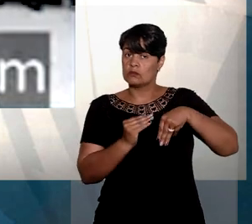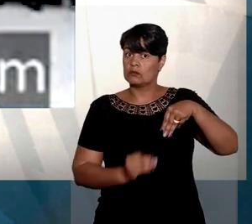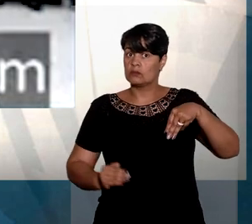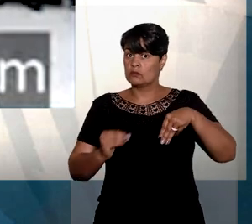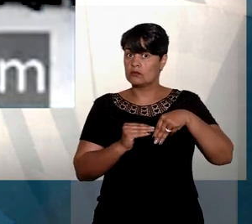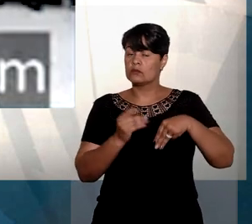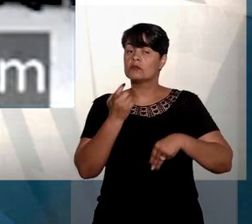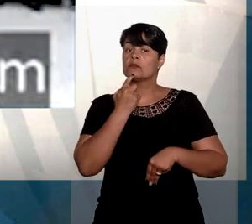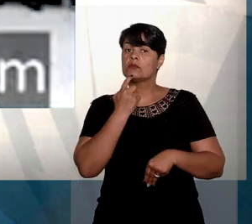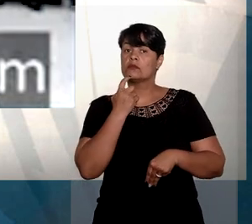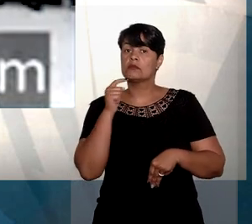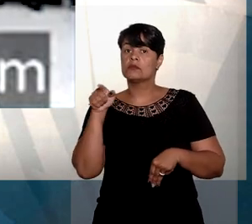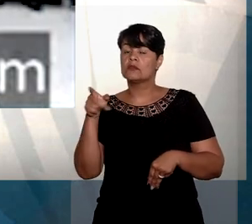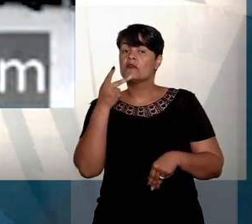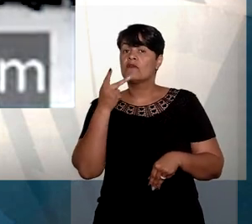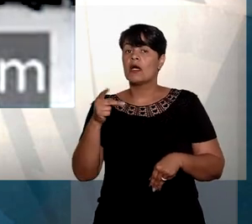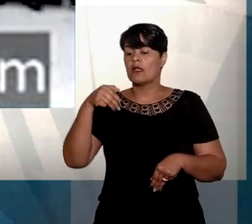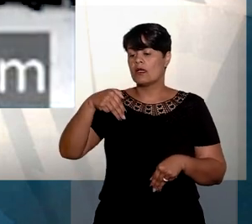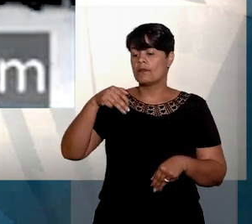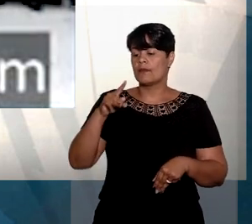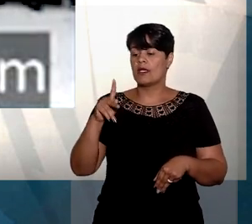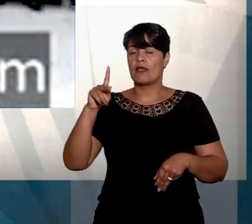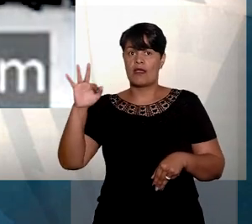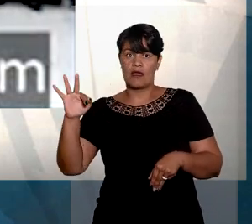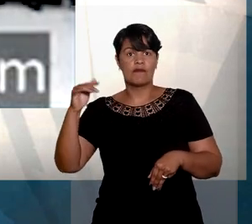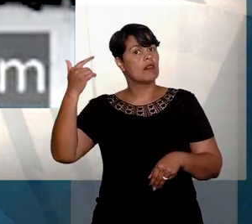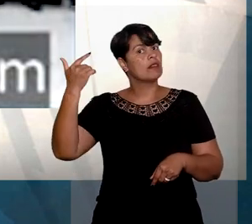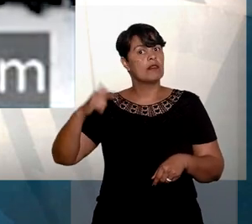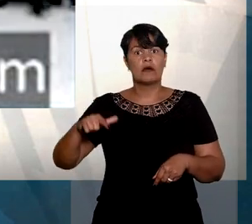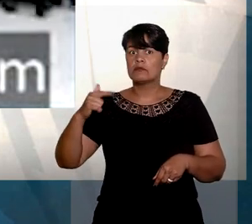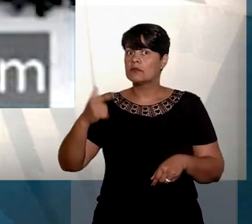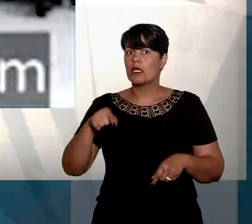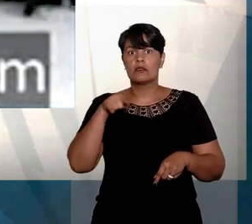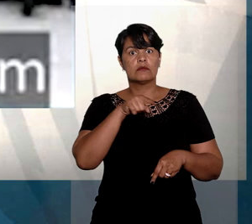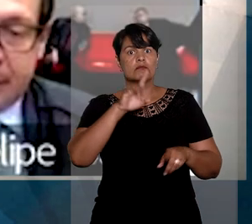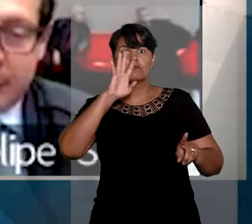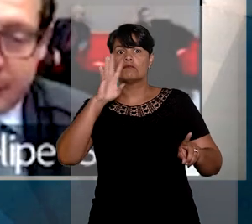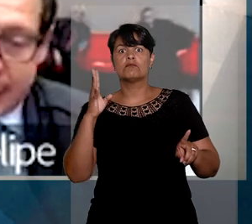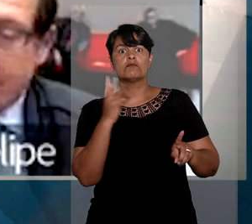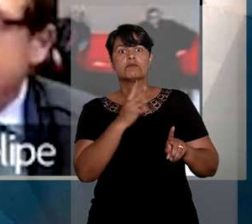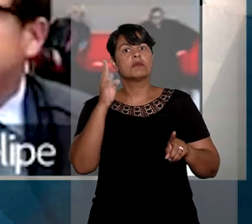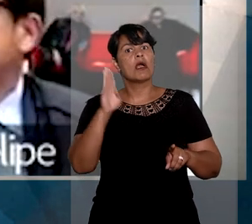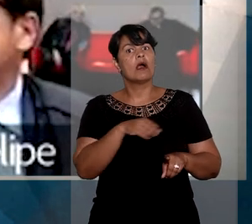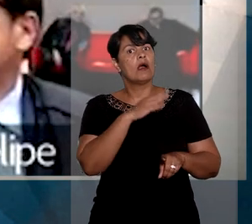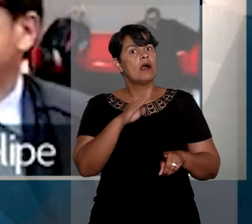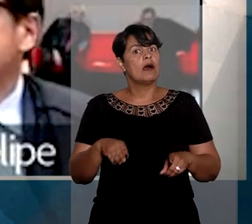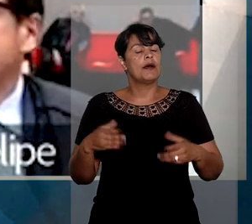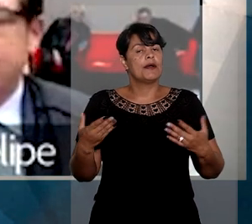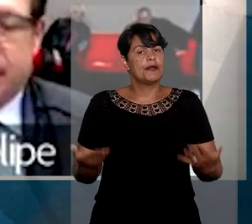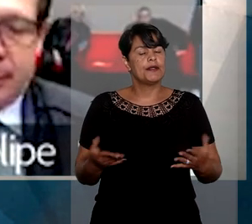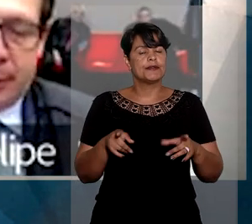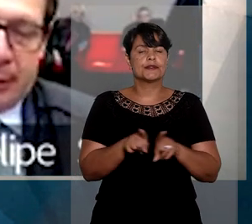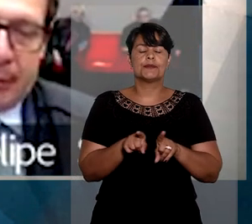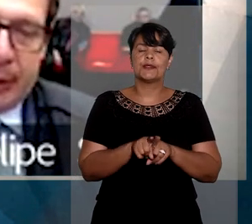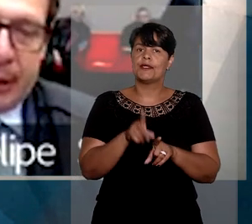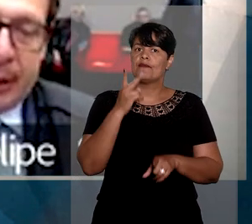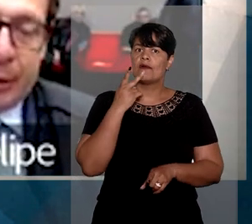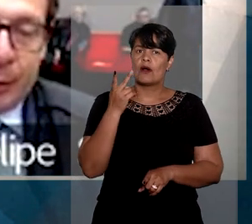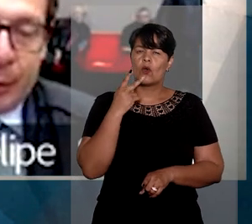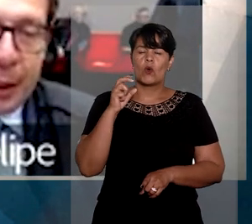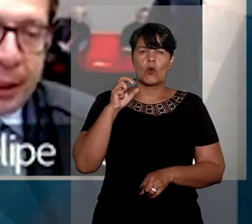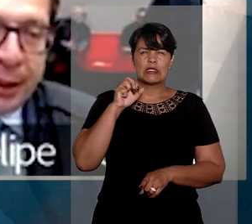apresentou elementos suficientes que comprovassem a suposta vantagem indevida. O ministro pontuou ainda que caso seja